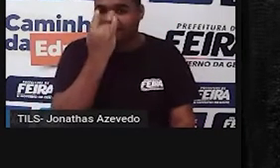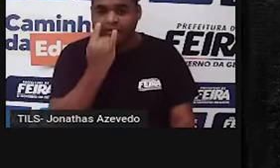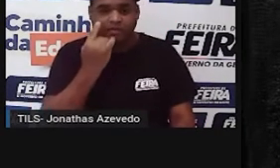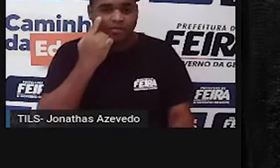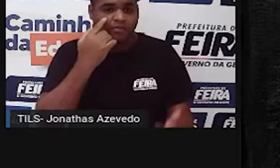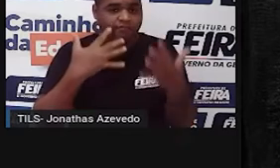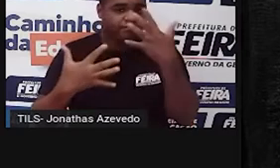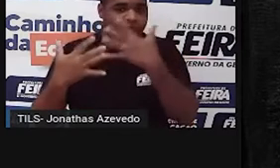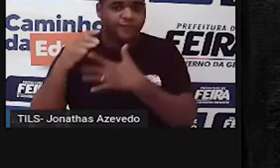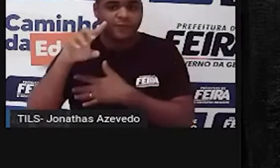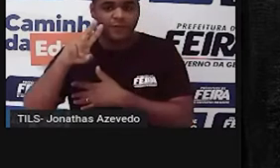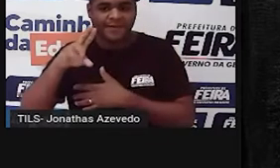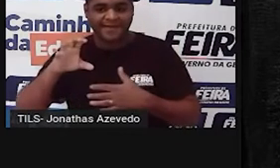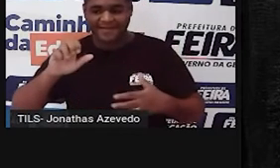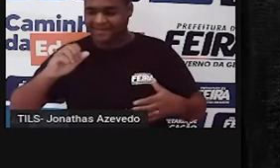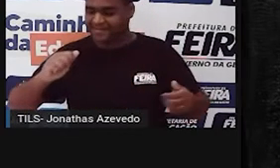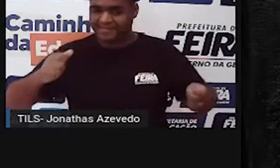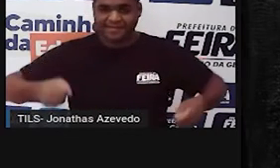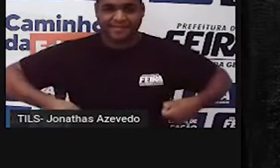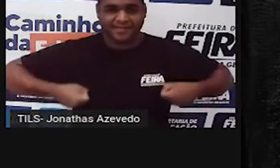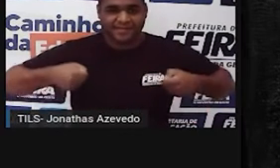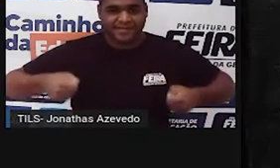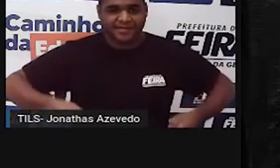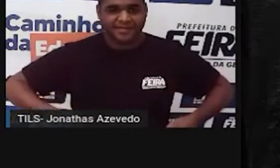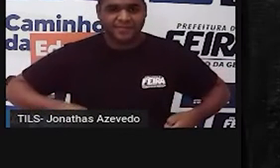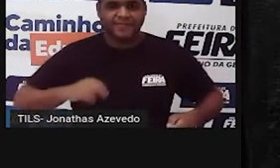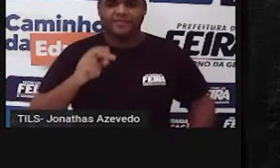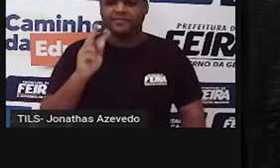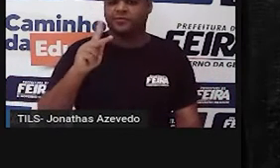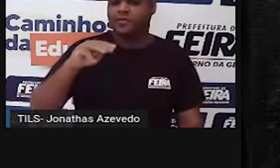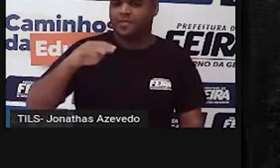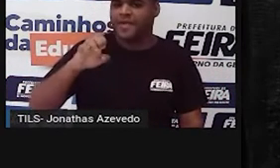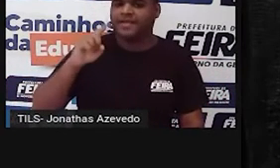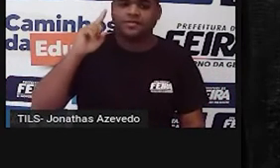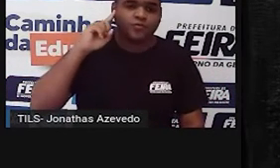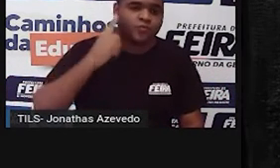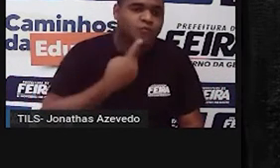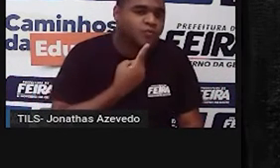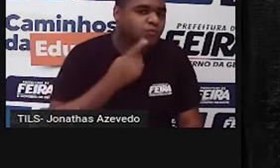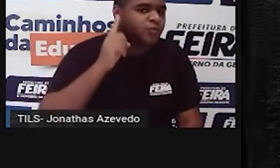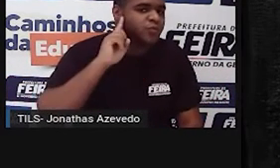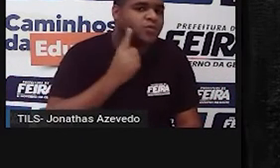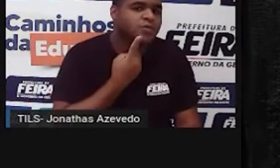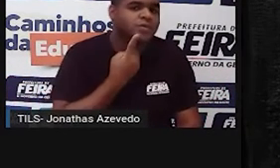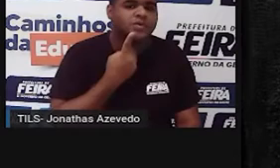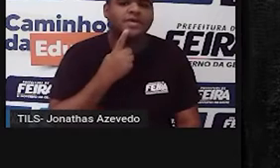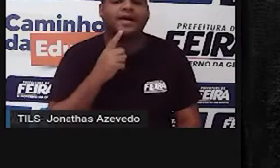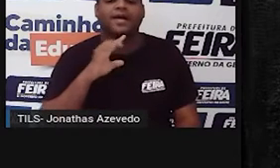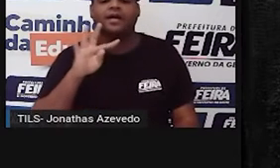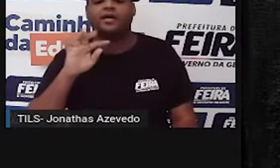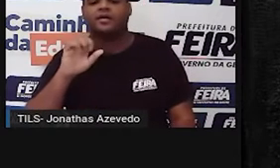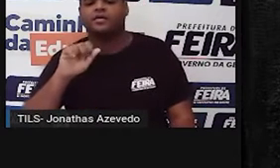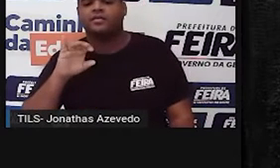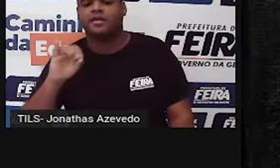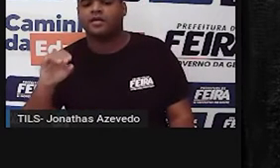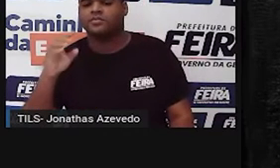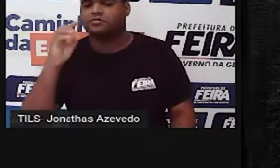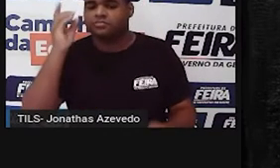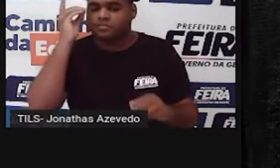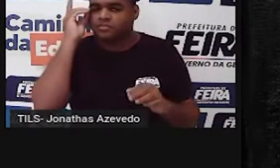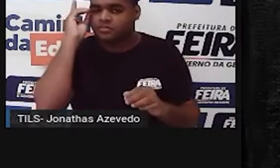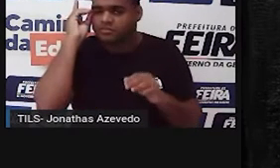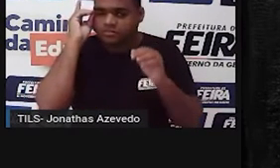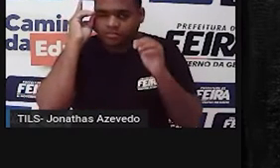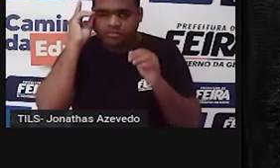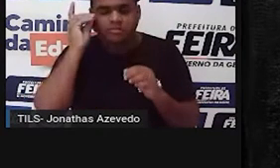Temos o Luca, que é cadeirante. Temos o Humberto, que é surdo. Temos a Tati, que tem síndrome de Dow.